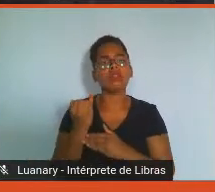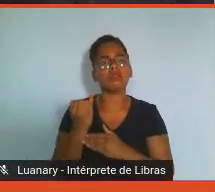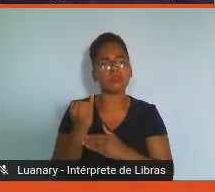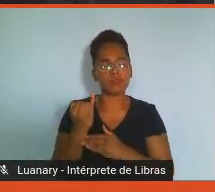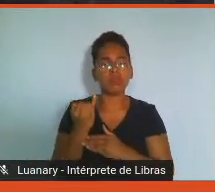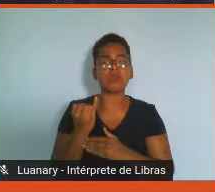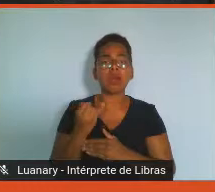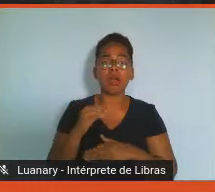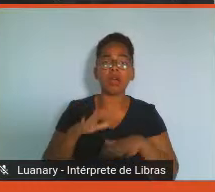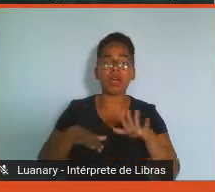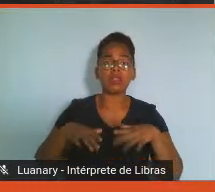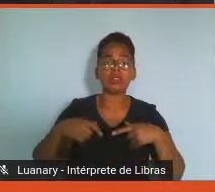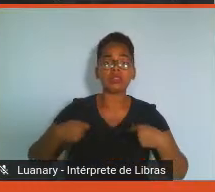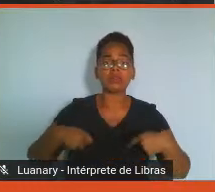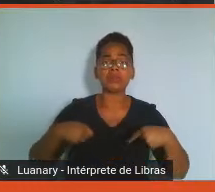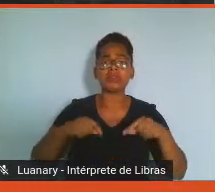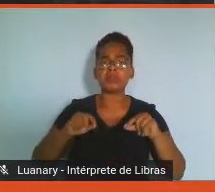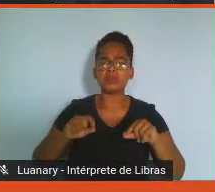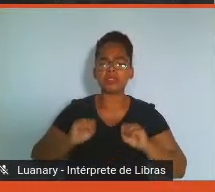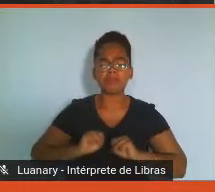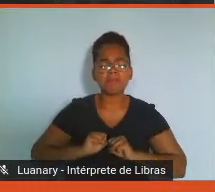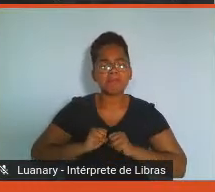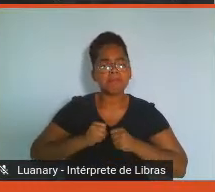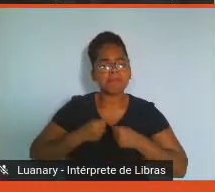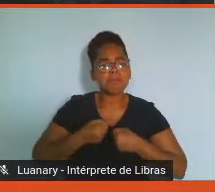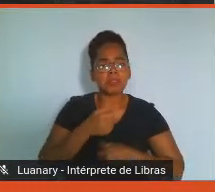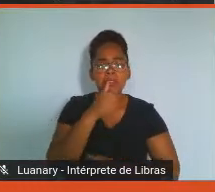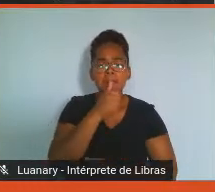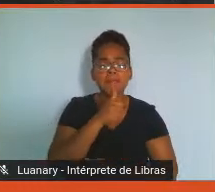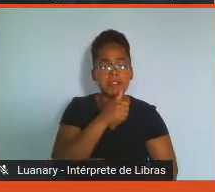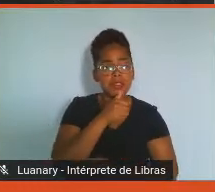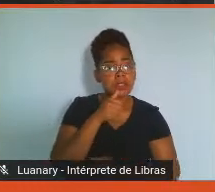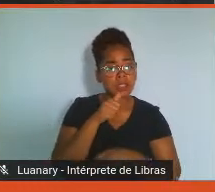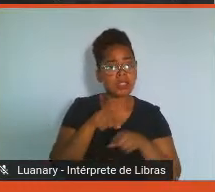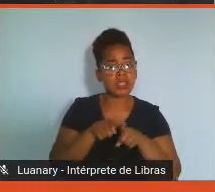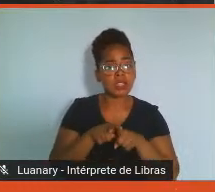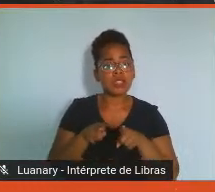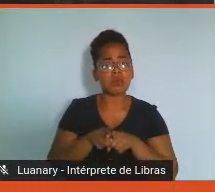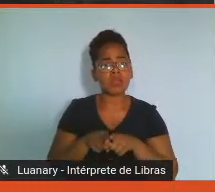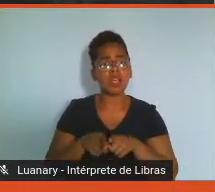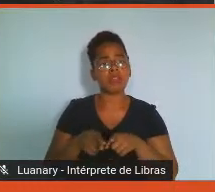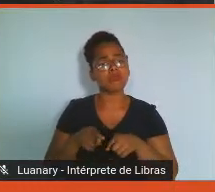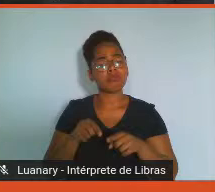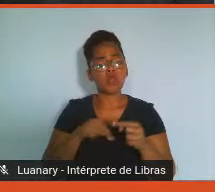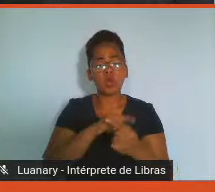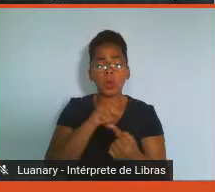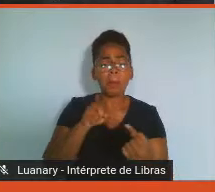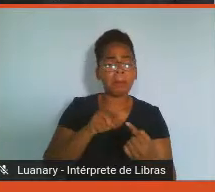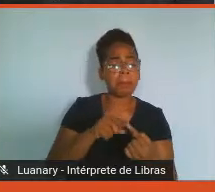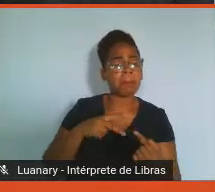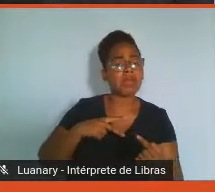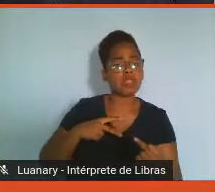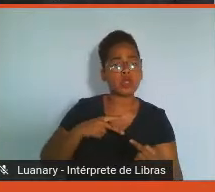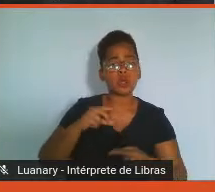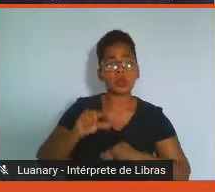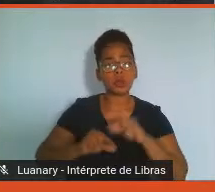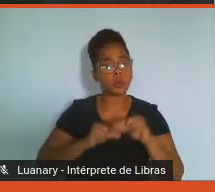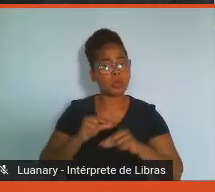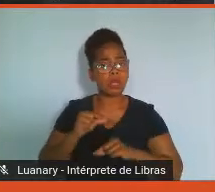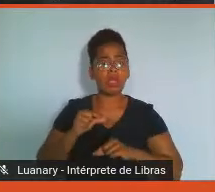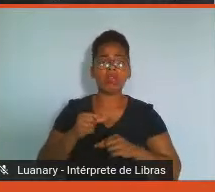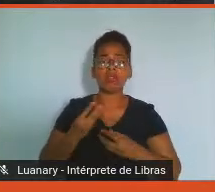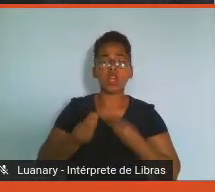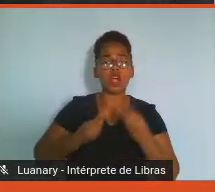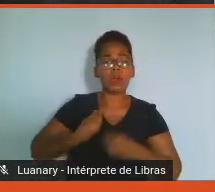sacrifícios, né, o que traz significado para mim, quais são as minhas escolhas, como eu me organizo para isso,